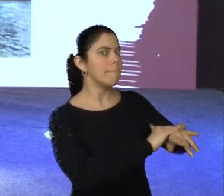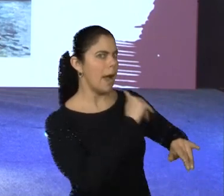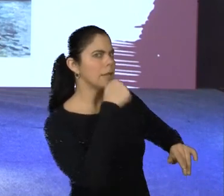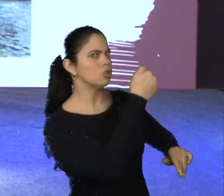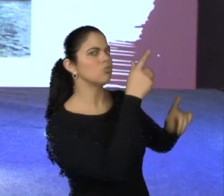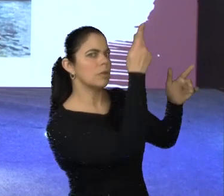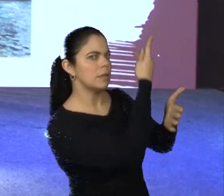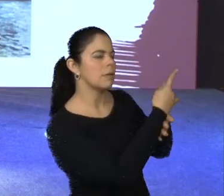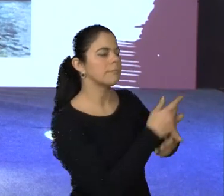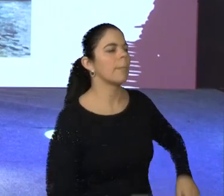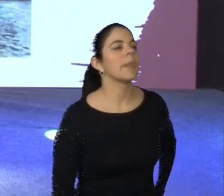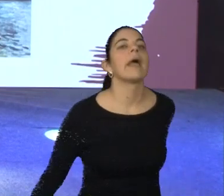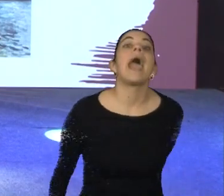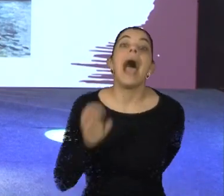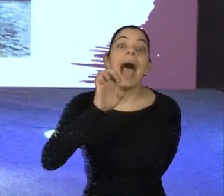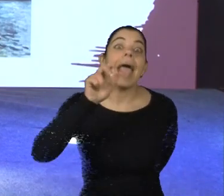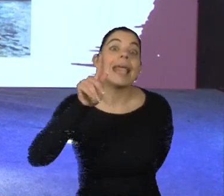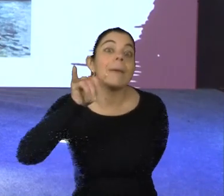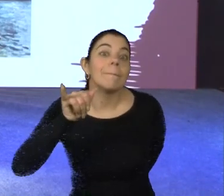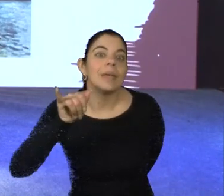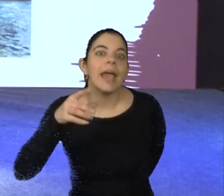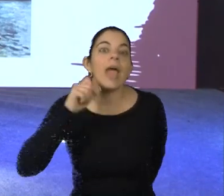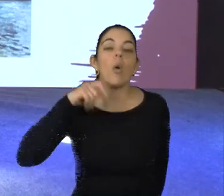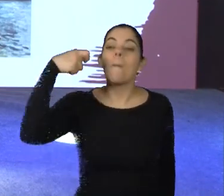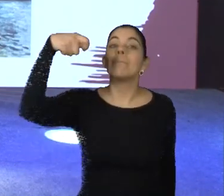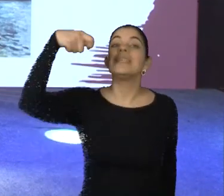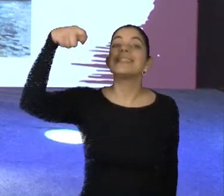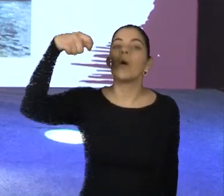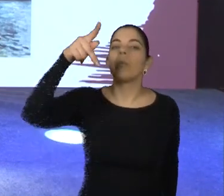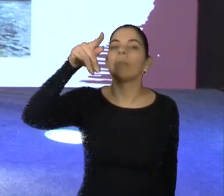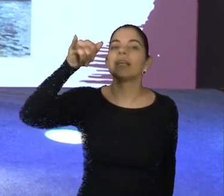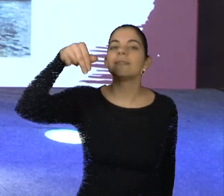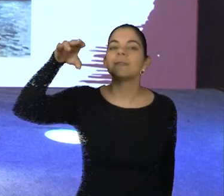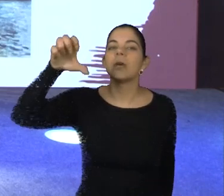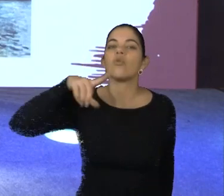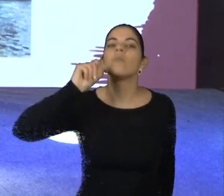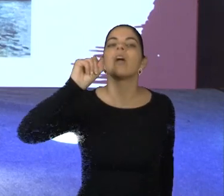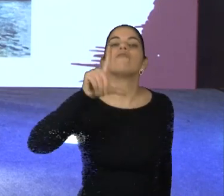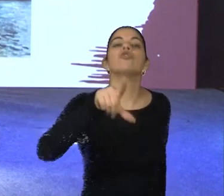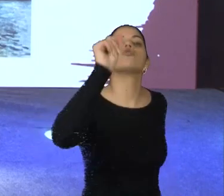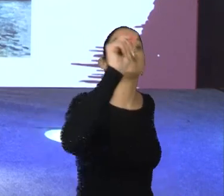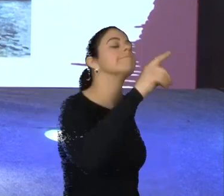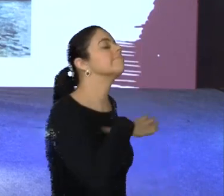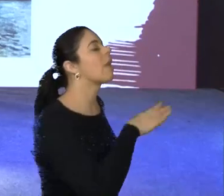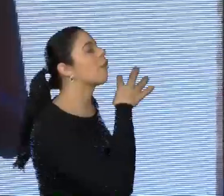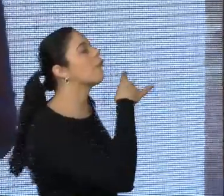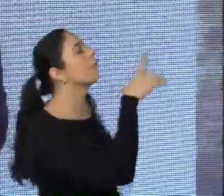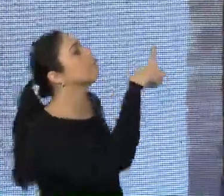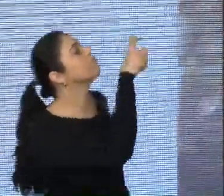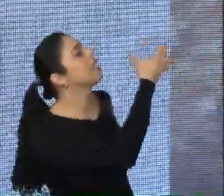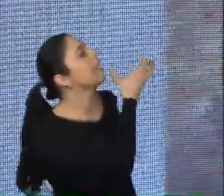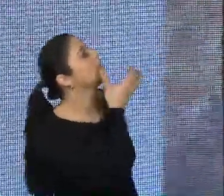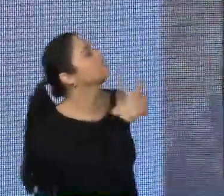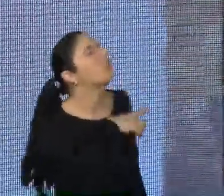pintar. A epigenética é o quê? É o pincel. Então, a gente pode escolher as cores, ativar e inativar